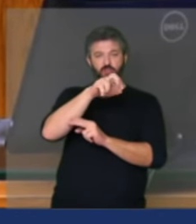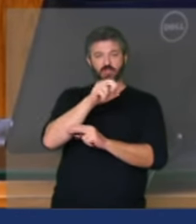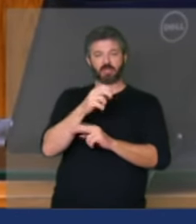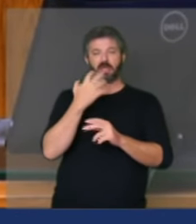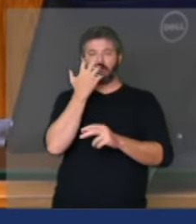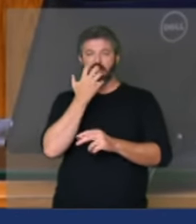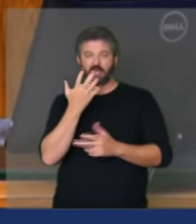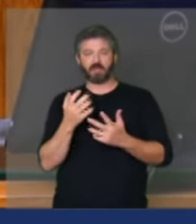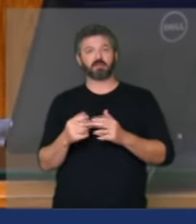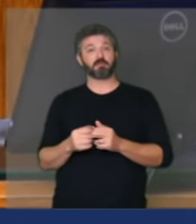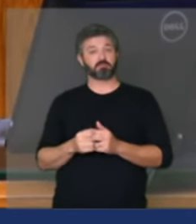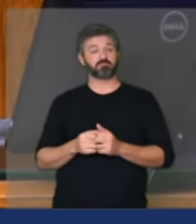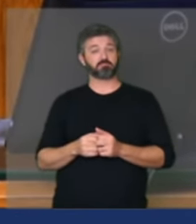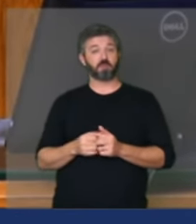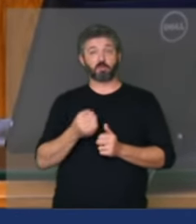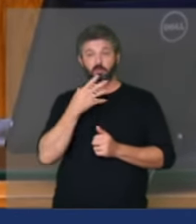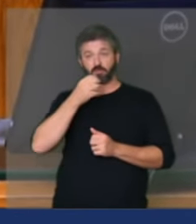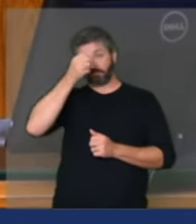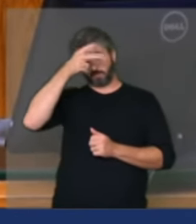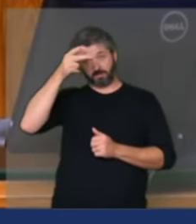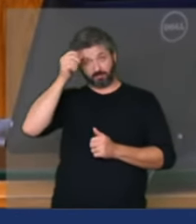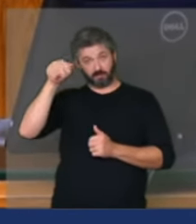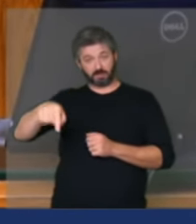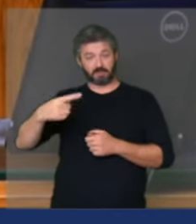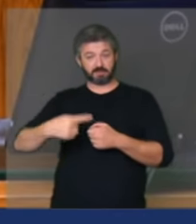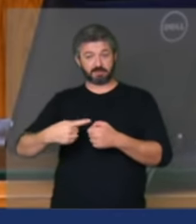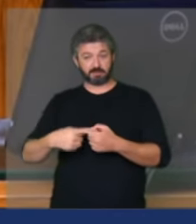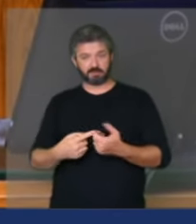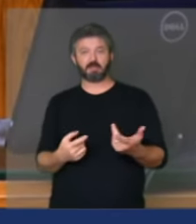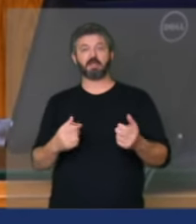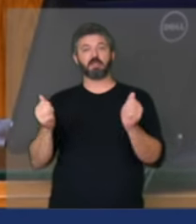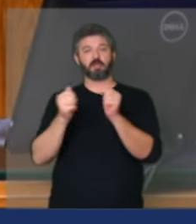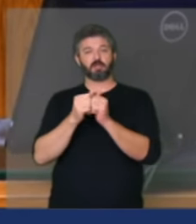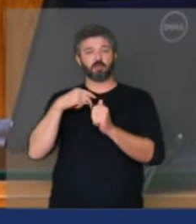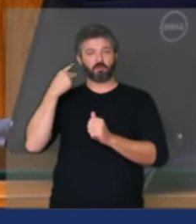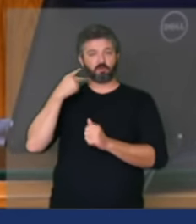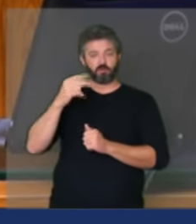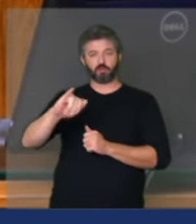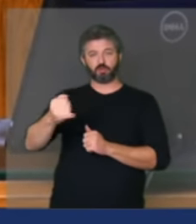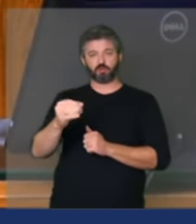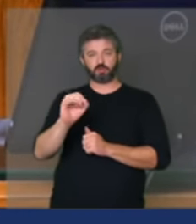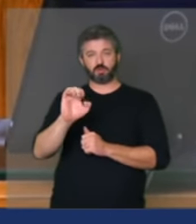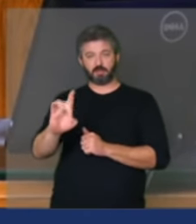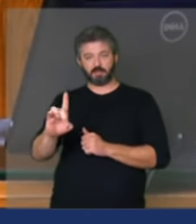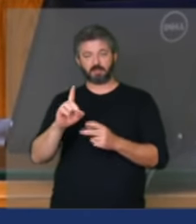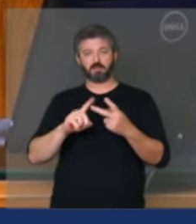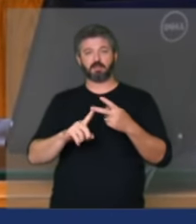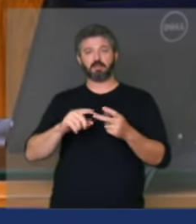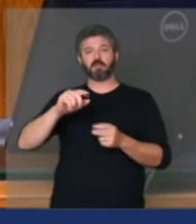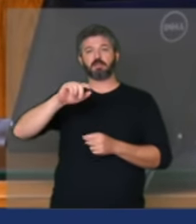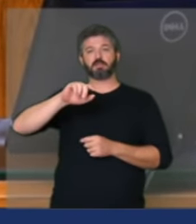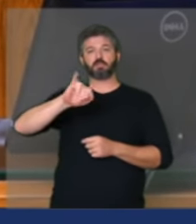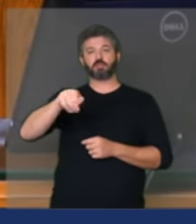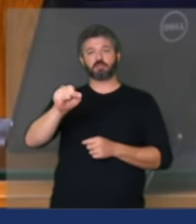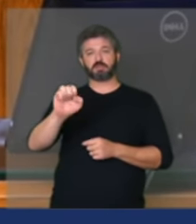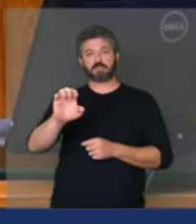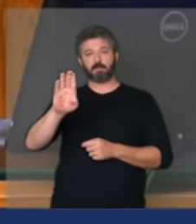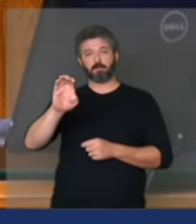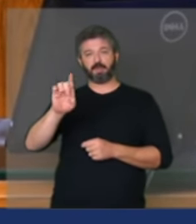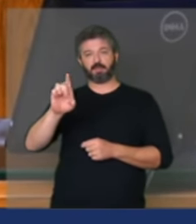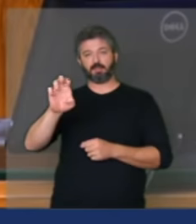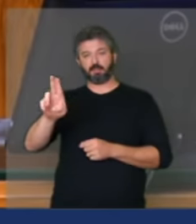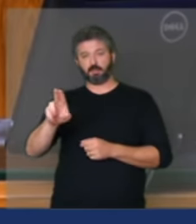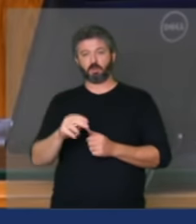nosso vice-prefeito de Miguelópolis está junto com o vereador Juede com o vereador Zé Bedeu pessoal de